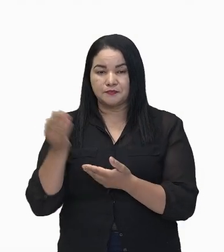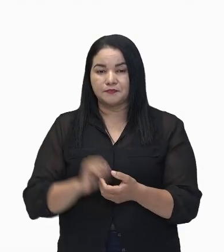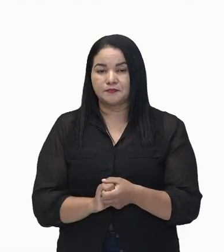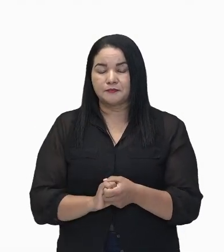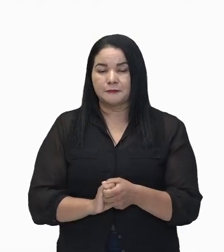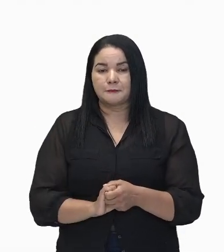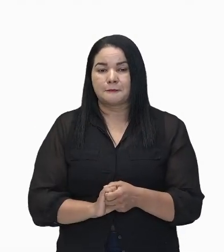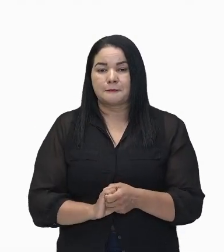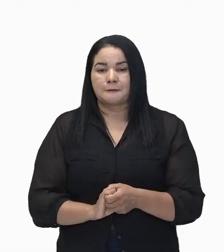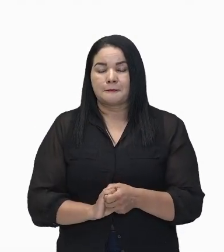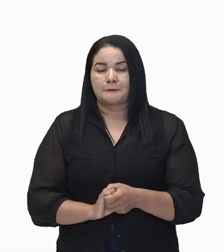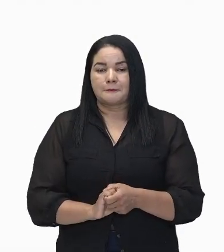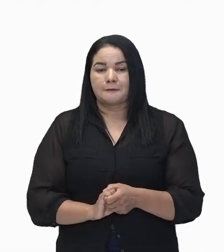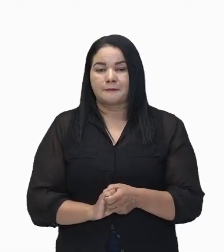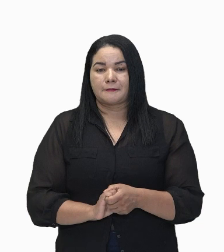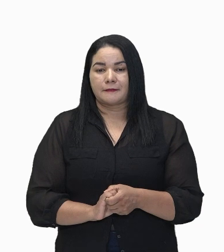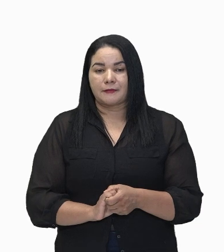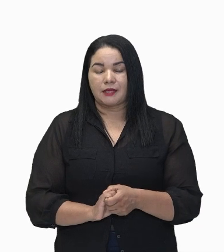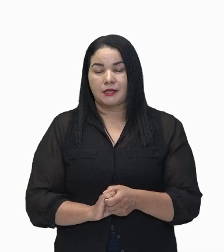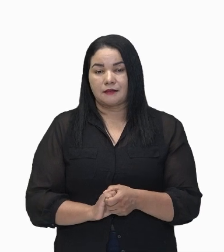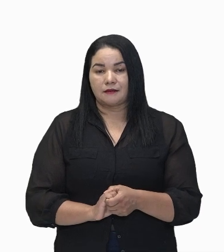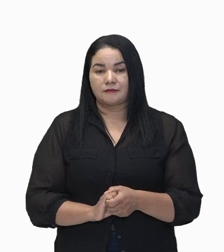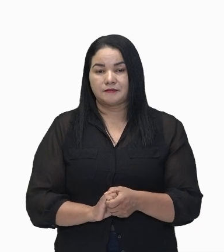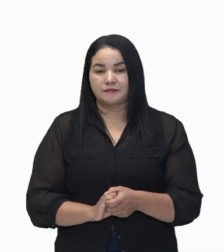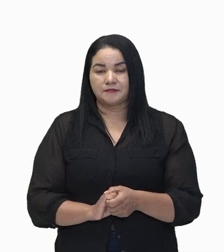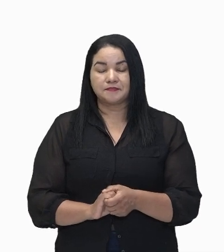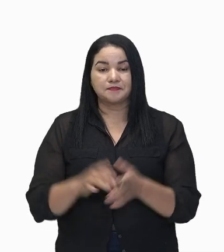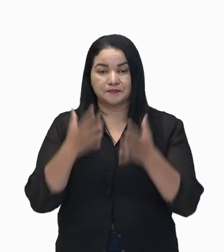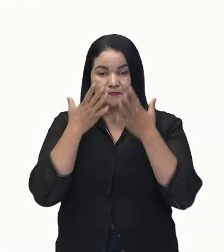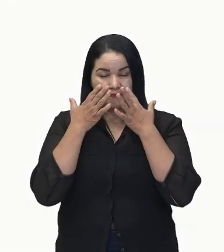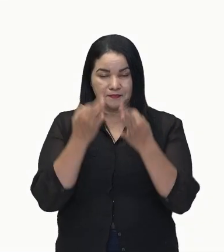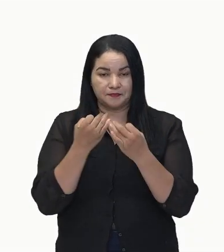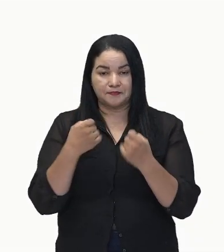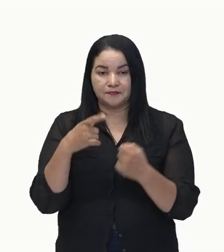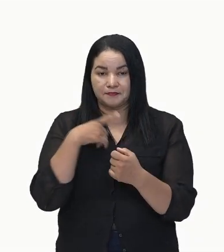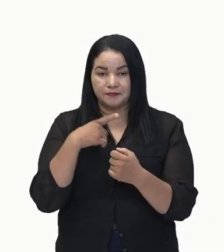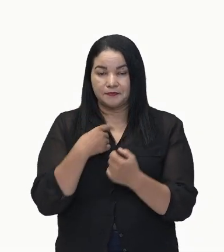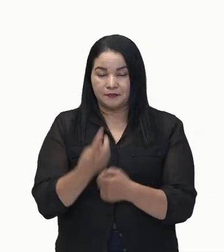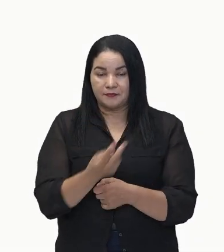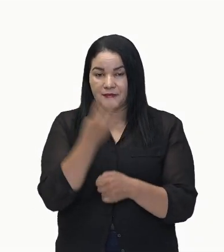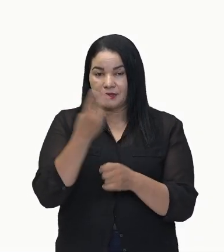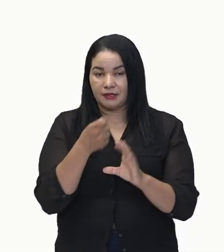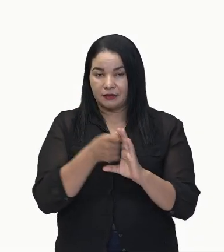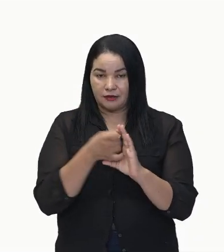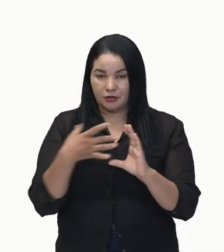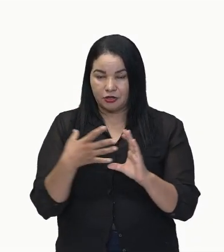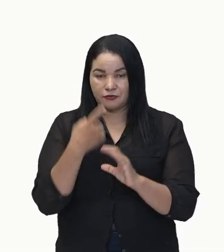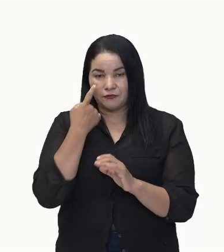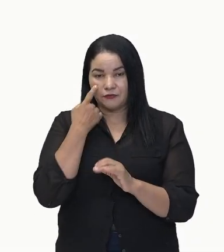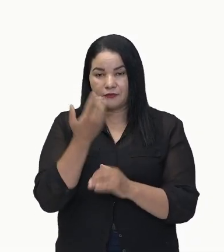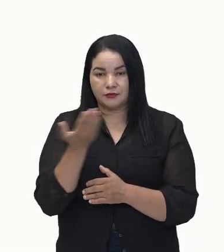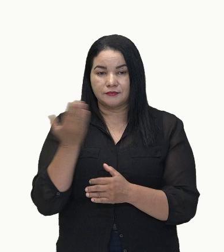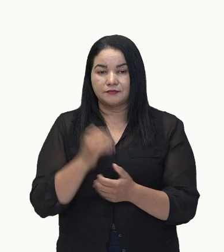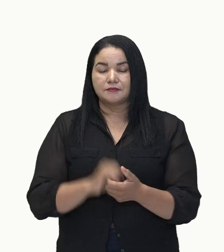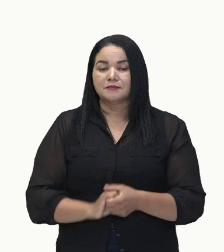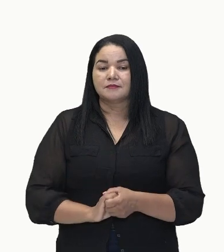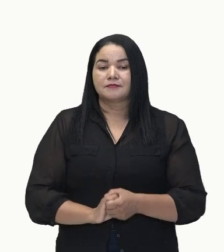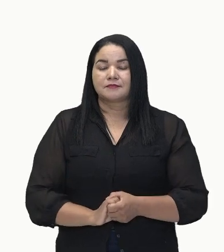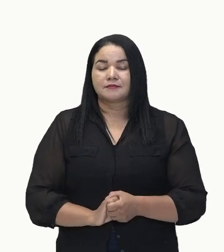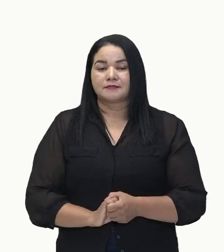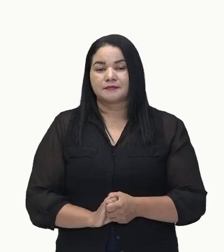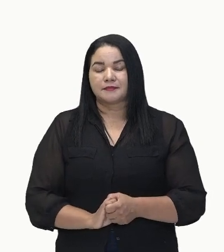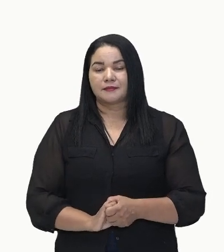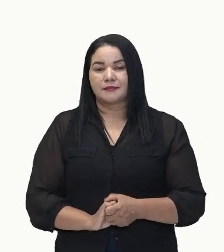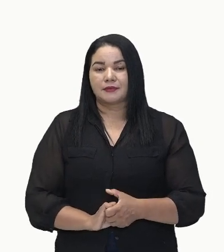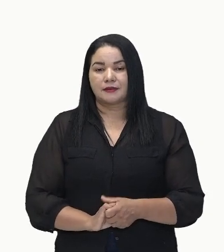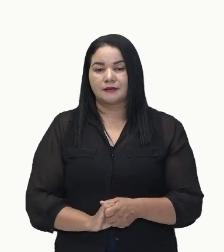Observe, olha só. Presta bastante atenção aqui, como tem os dois. As duas características, ó. Temos as duas características. Observe